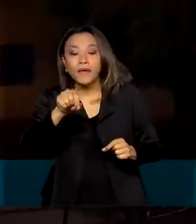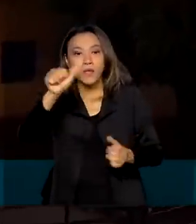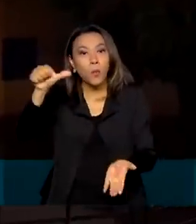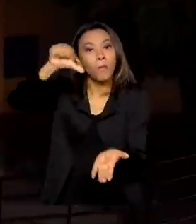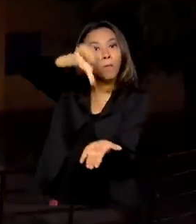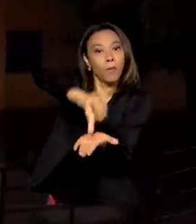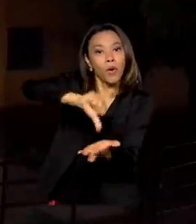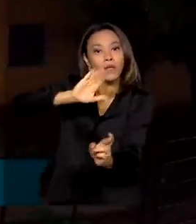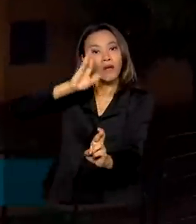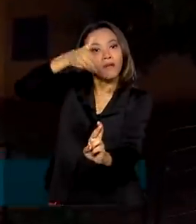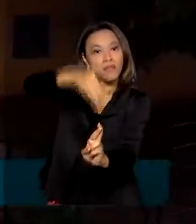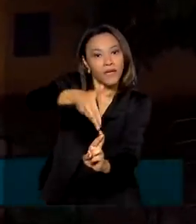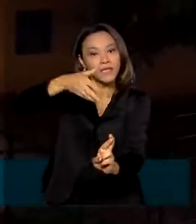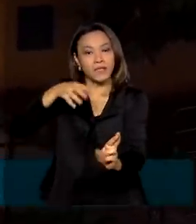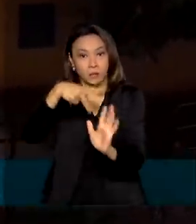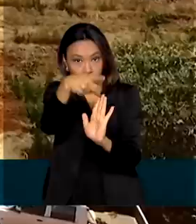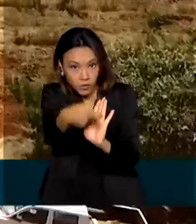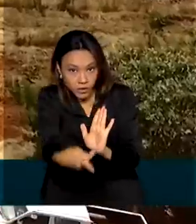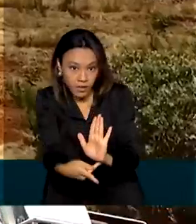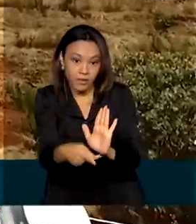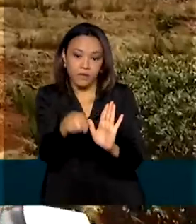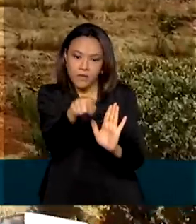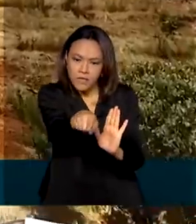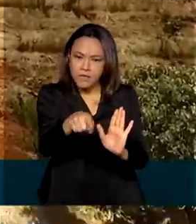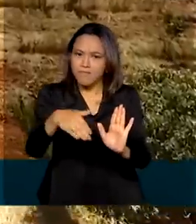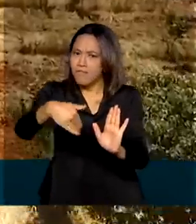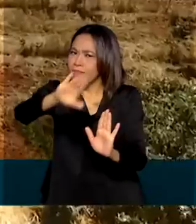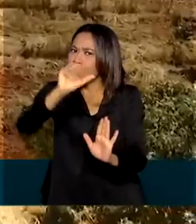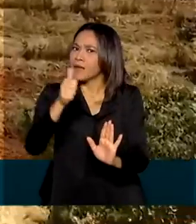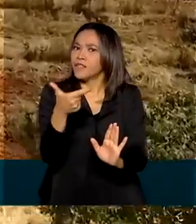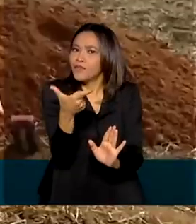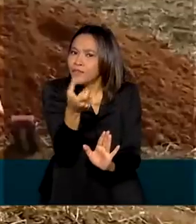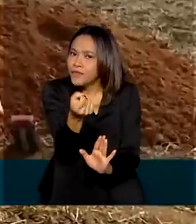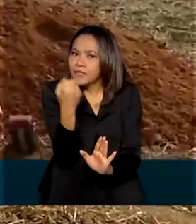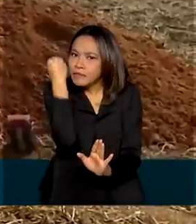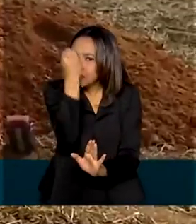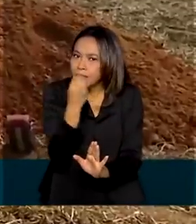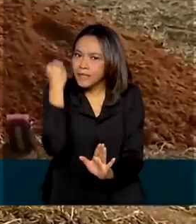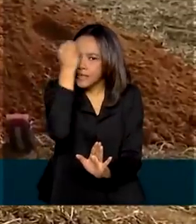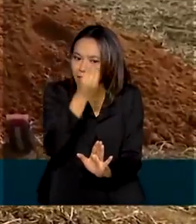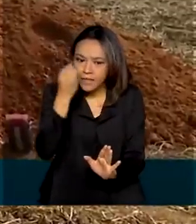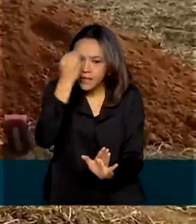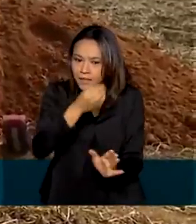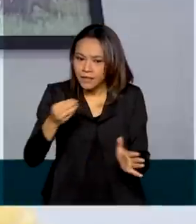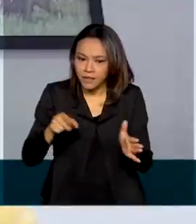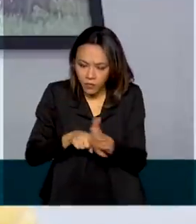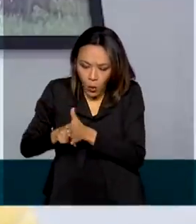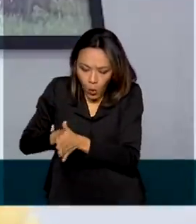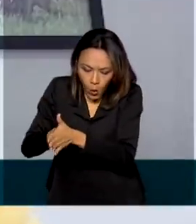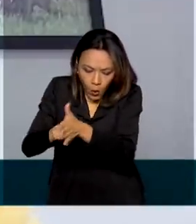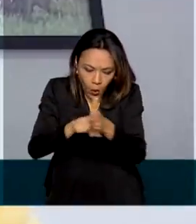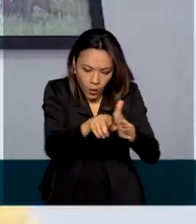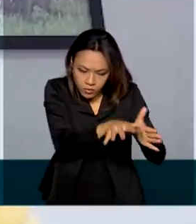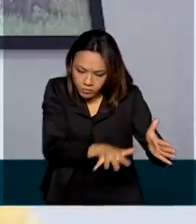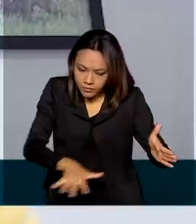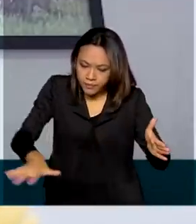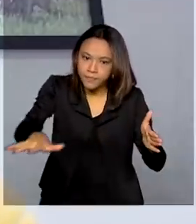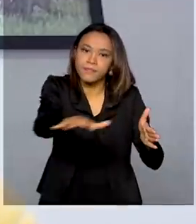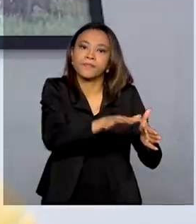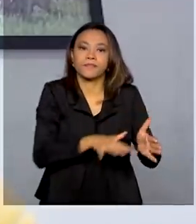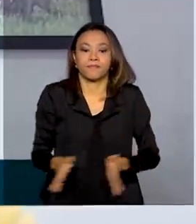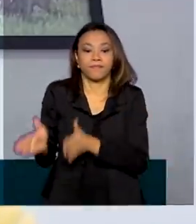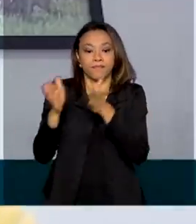Biomas no Cerrado e desde então mais de 20 experiências foram desenvolvidas no local. A gente viu uma grande